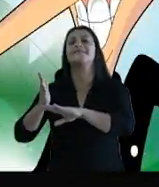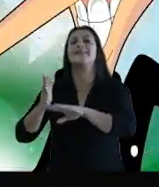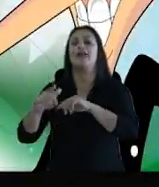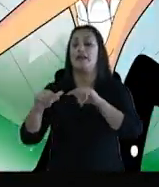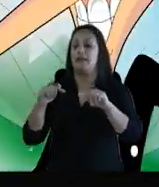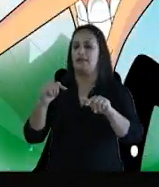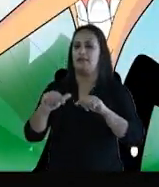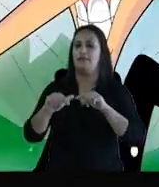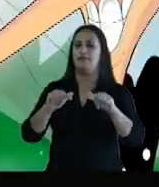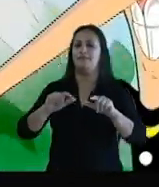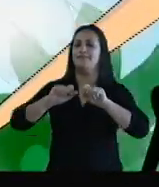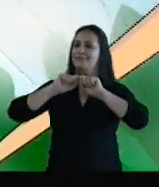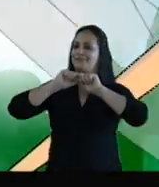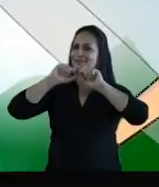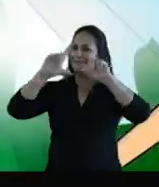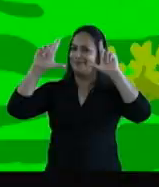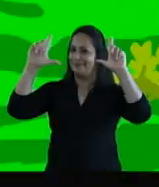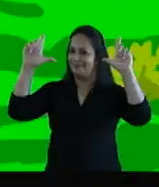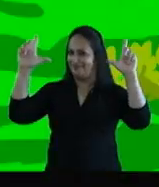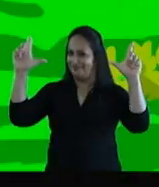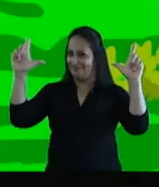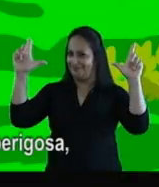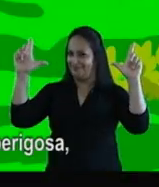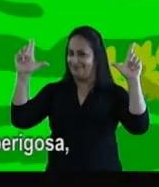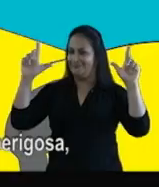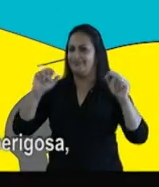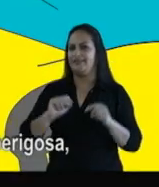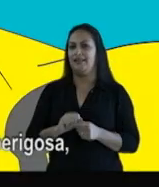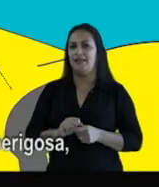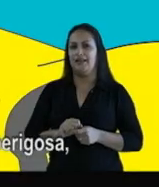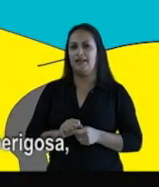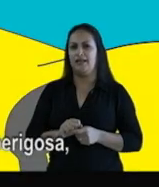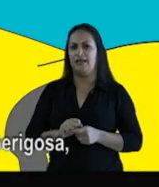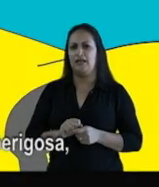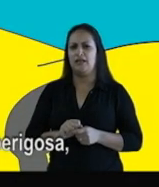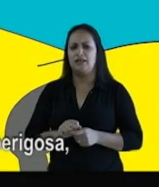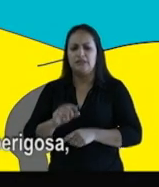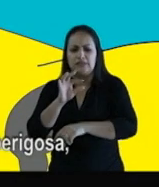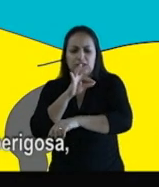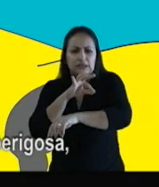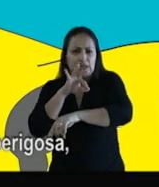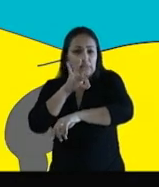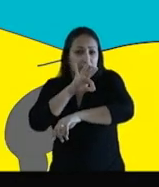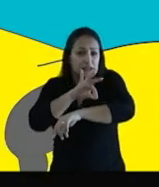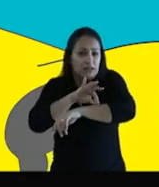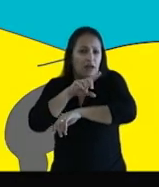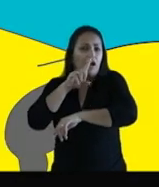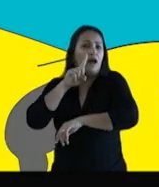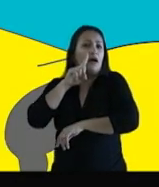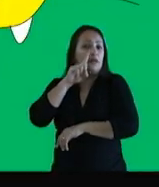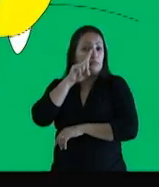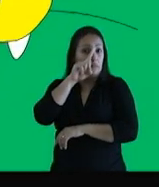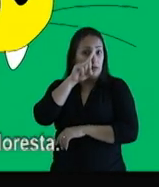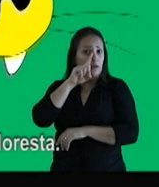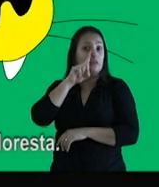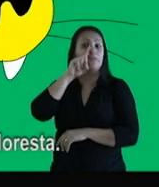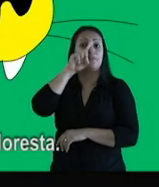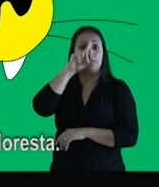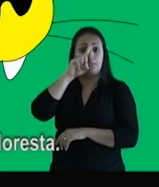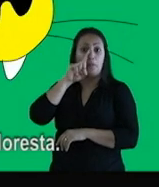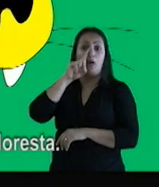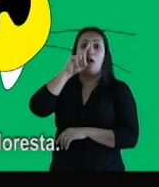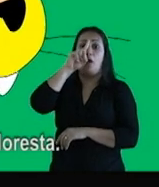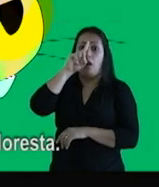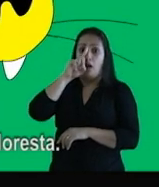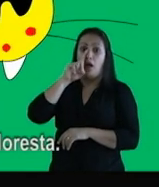que só aprontava de dia. Só porque ela tinha uma ferrada perigosa, era conhecida como a